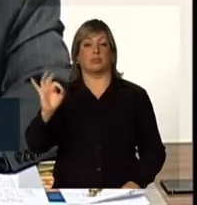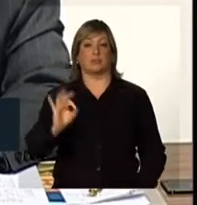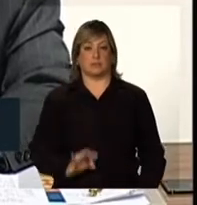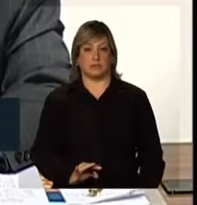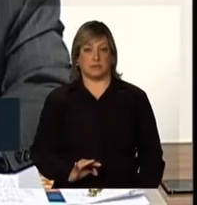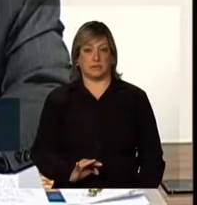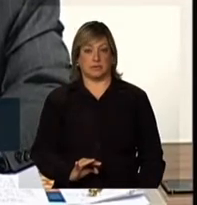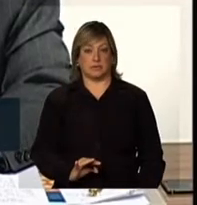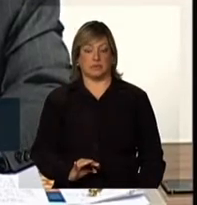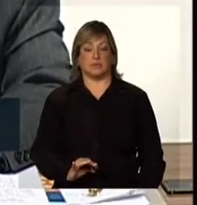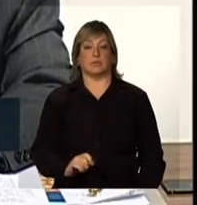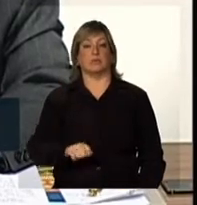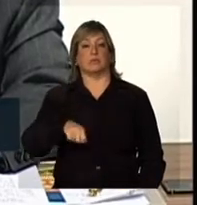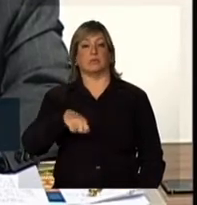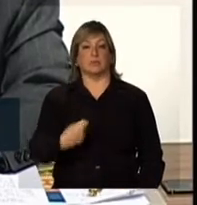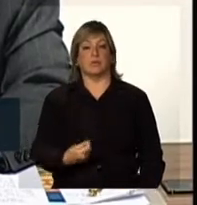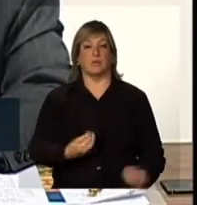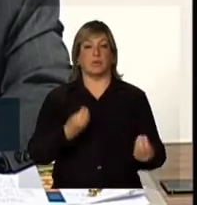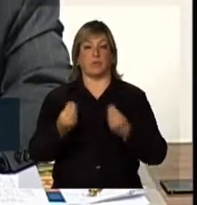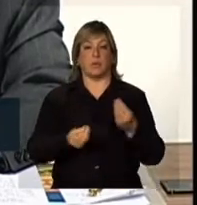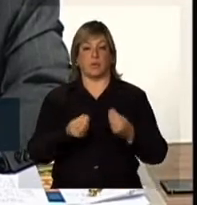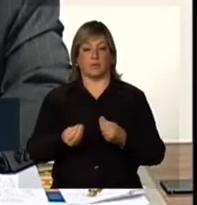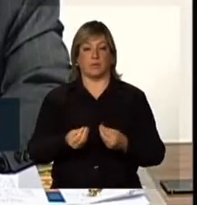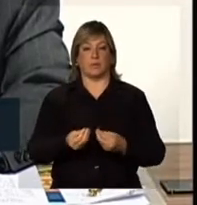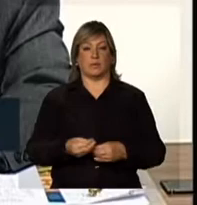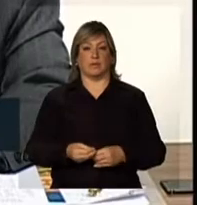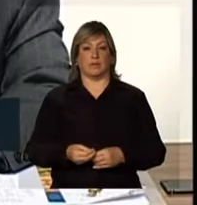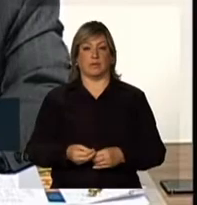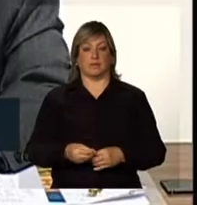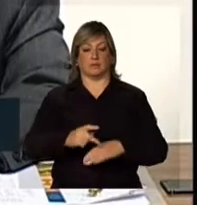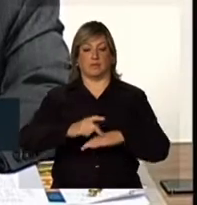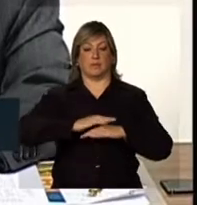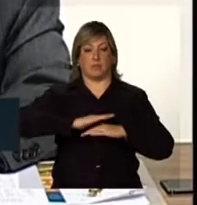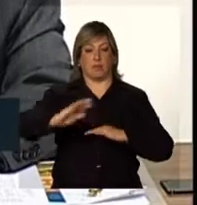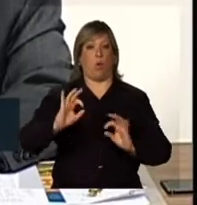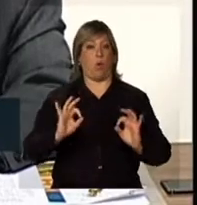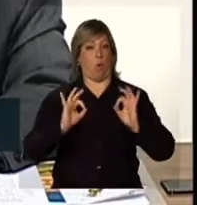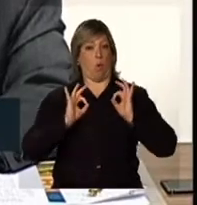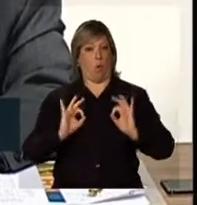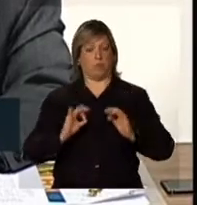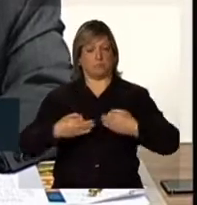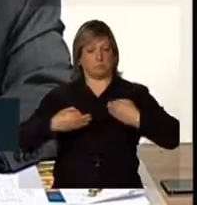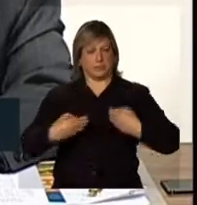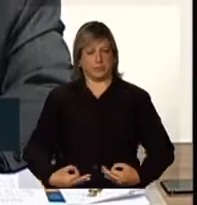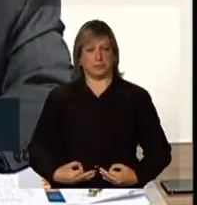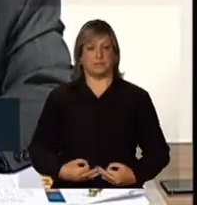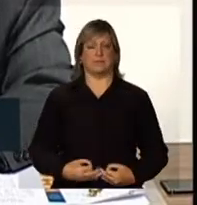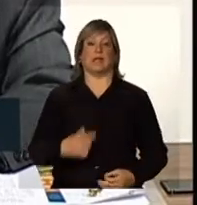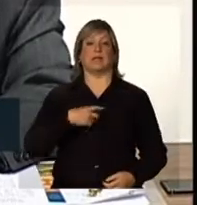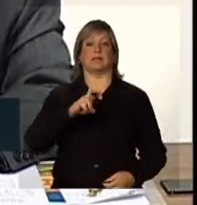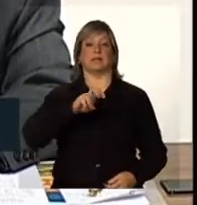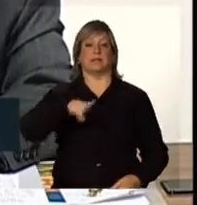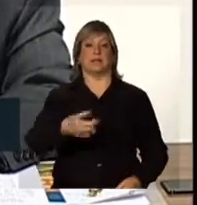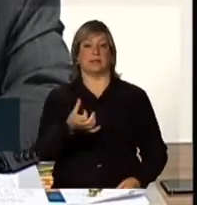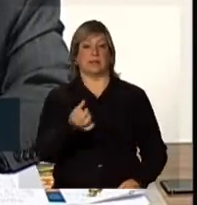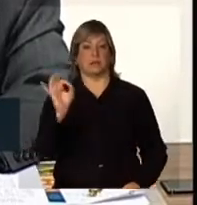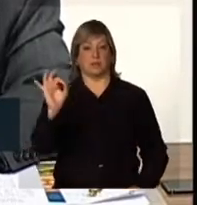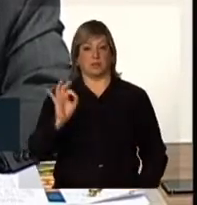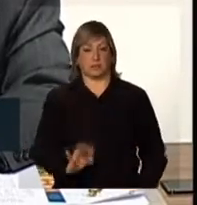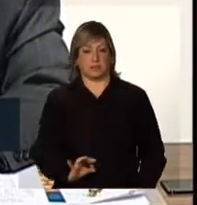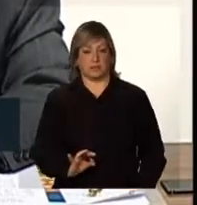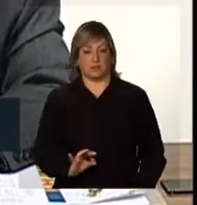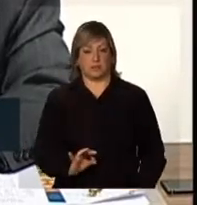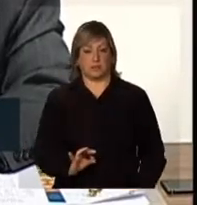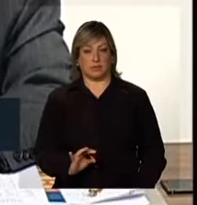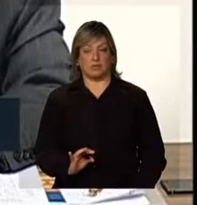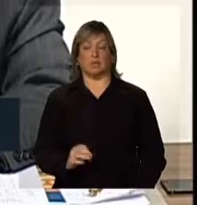classificadas quanto ao pavimento em estado ótimo, 5,6% em